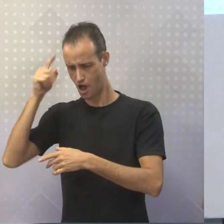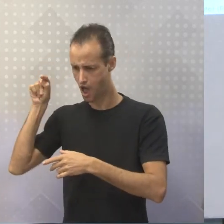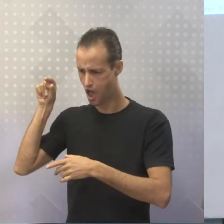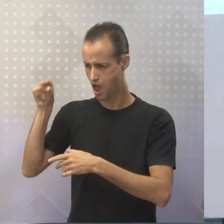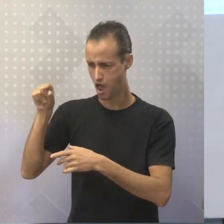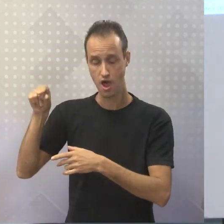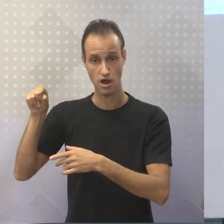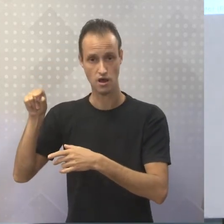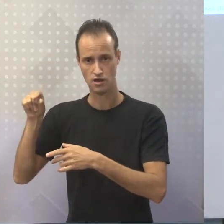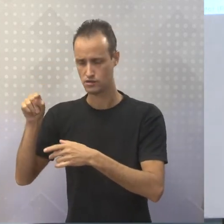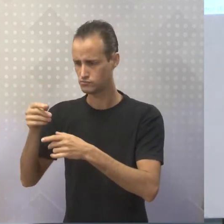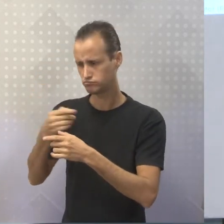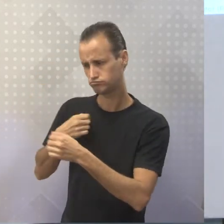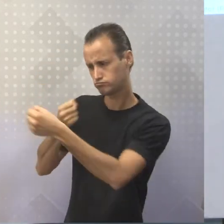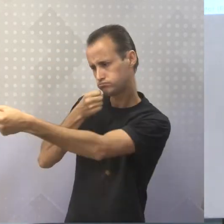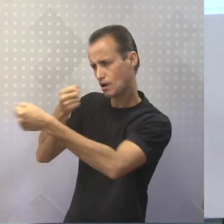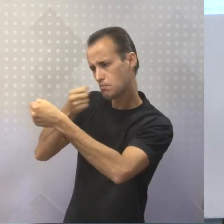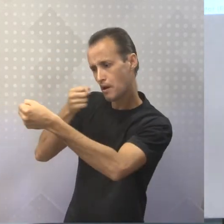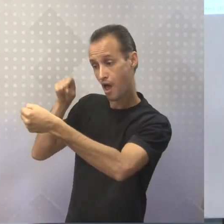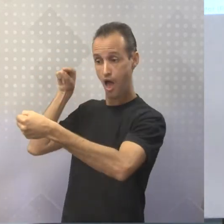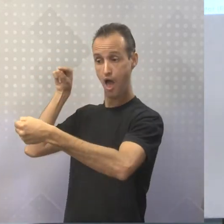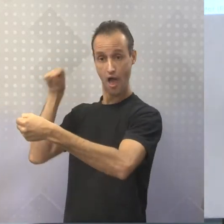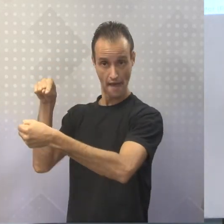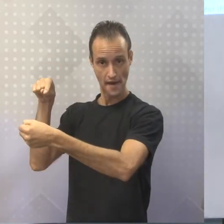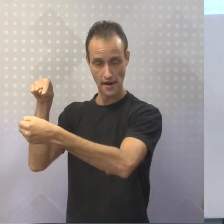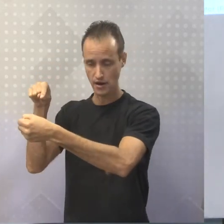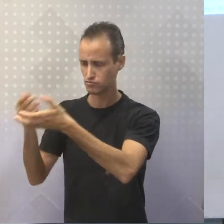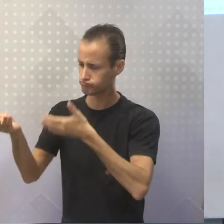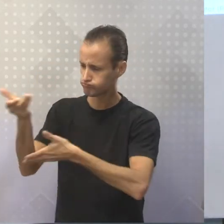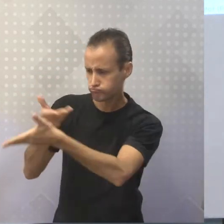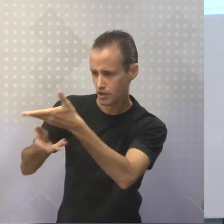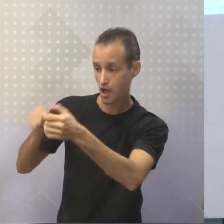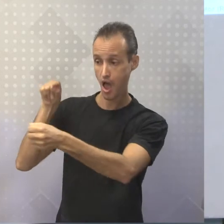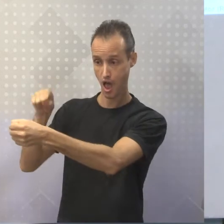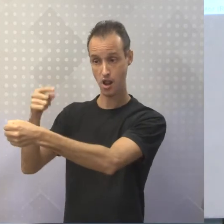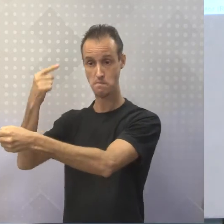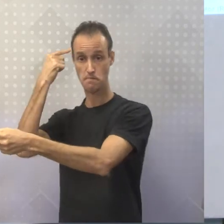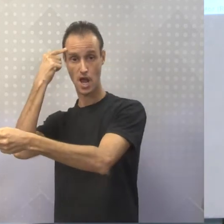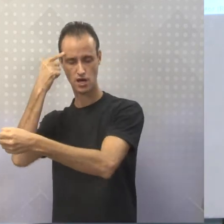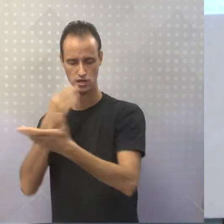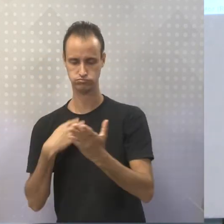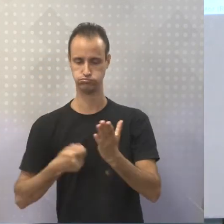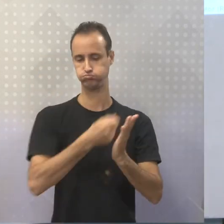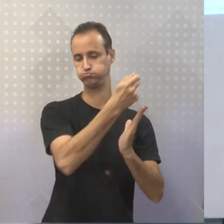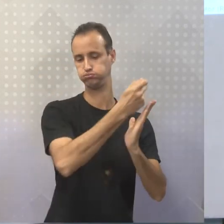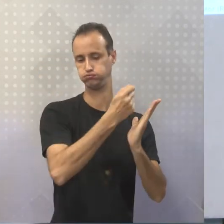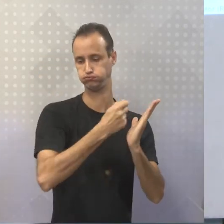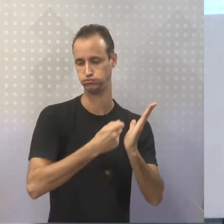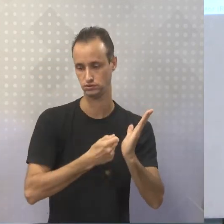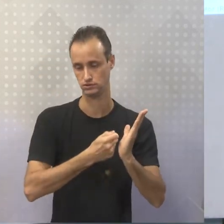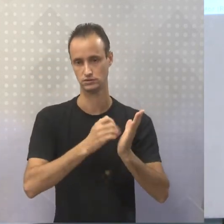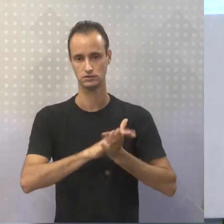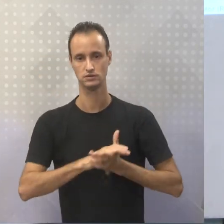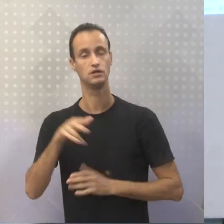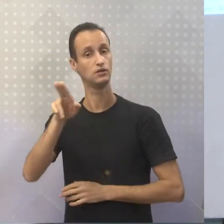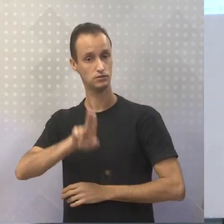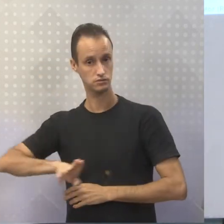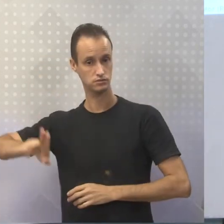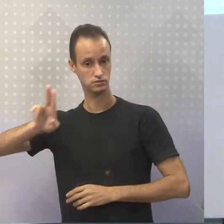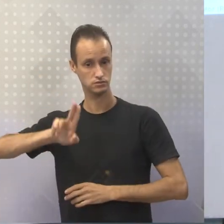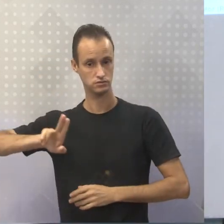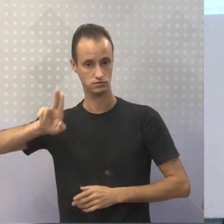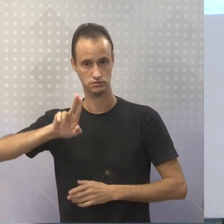objeto de análise da reportagem. Ele, que é o envolvido, pensa assim. Então, o que acontece? Eu uso